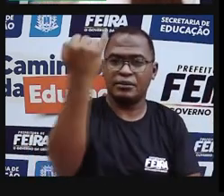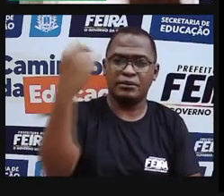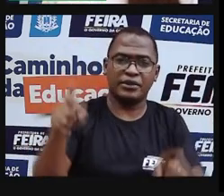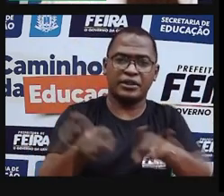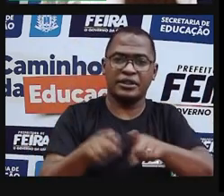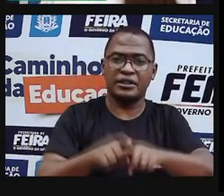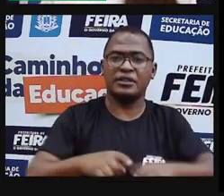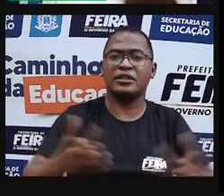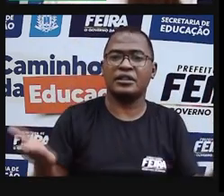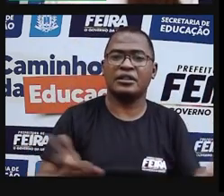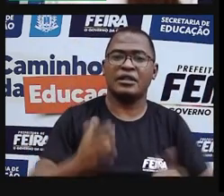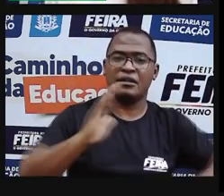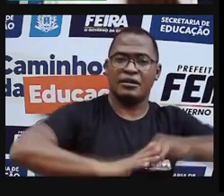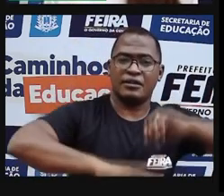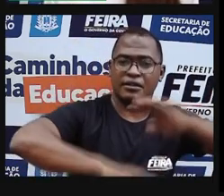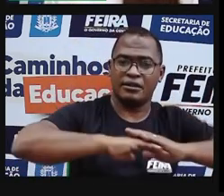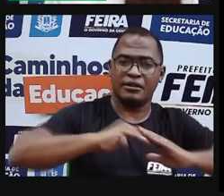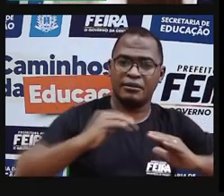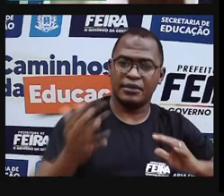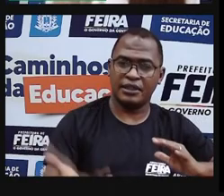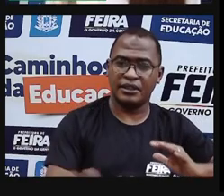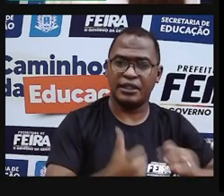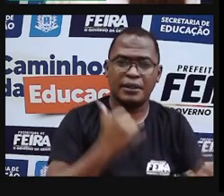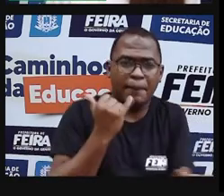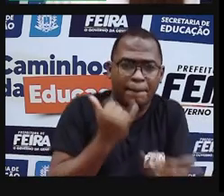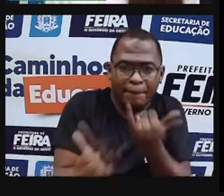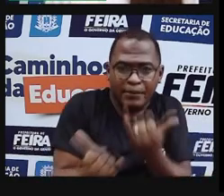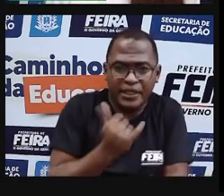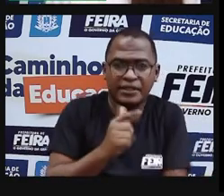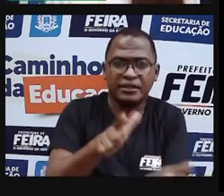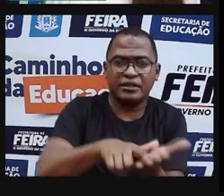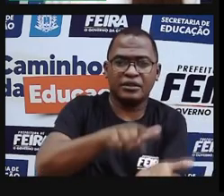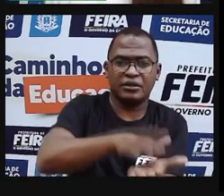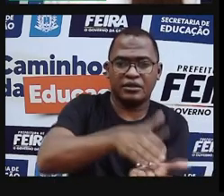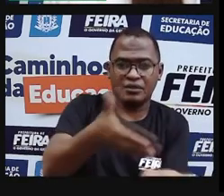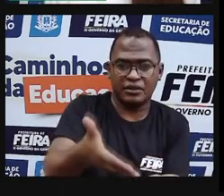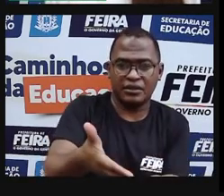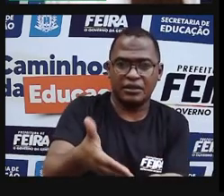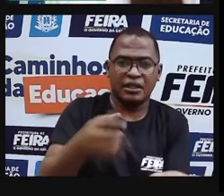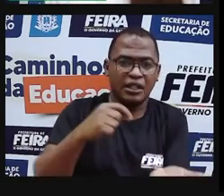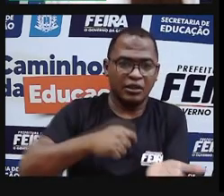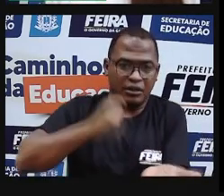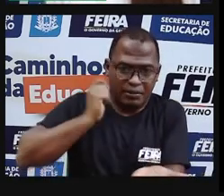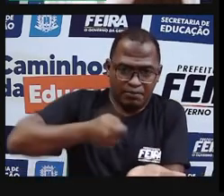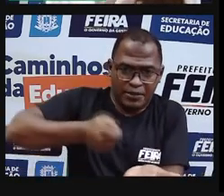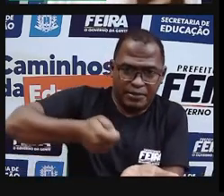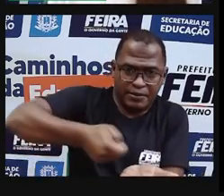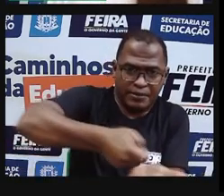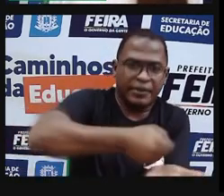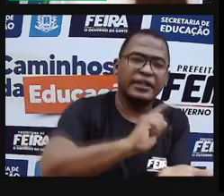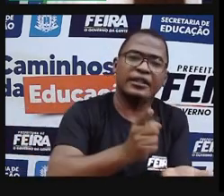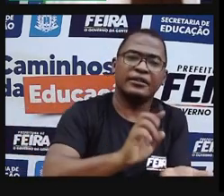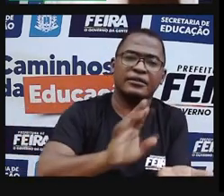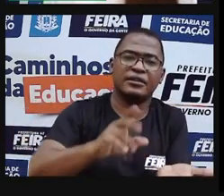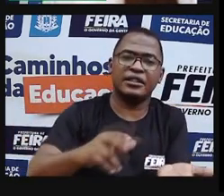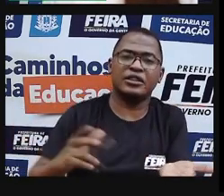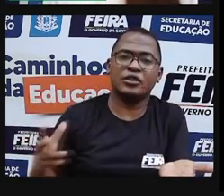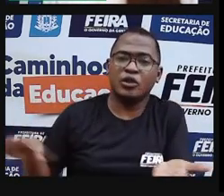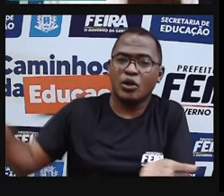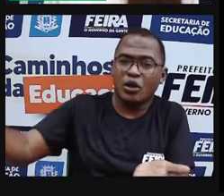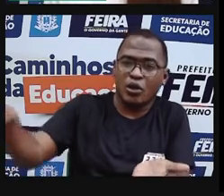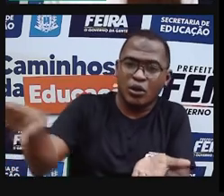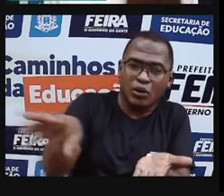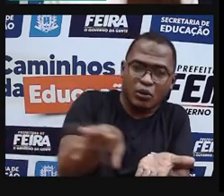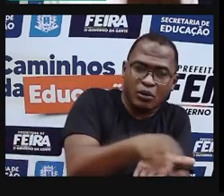técnica muito parecida com a estilografura. Apesar dela não talhar a madeira propriamente dita, né, como a gente viu na estilografura,